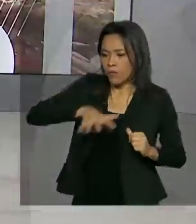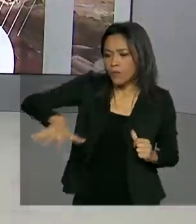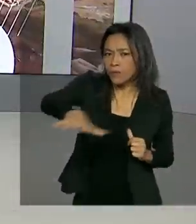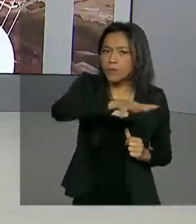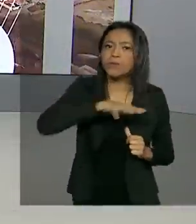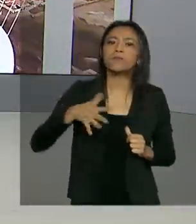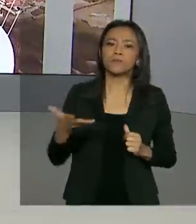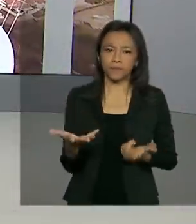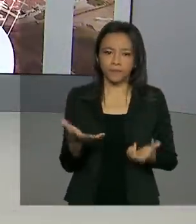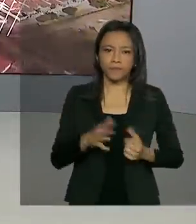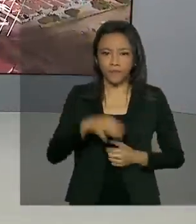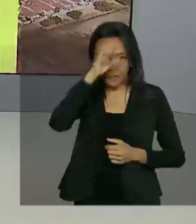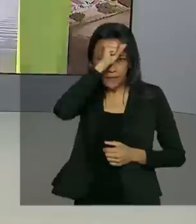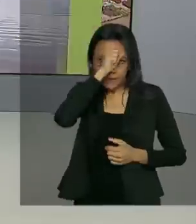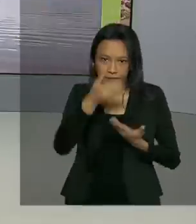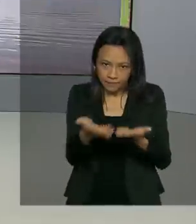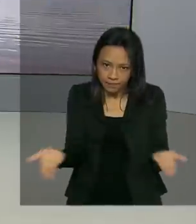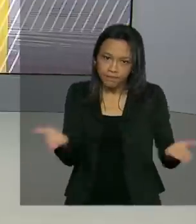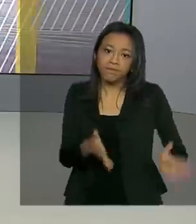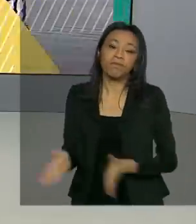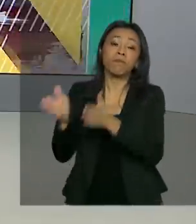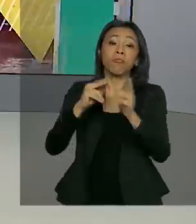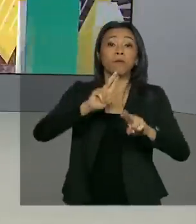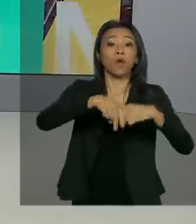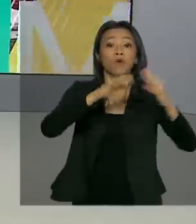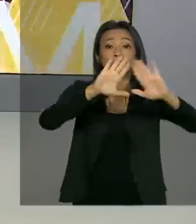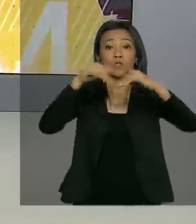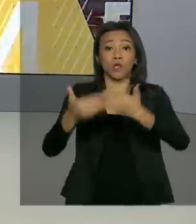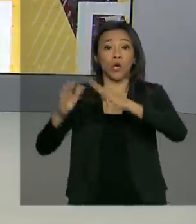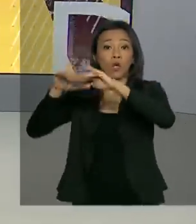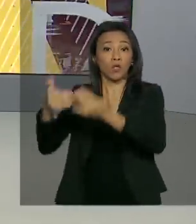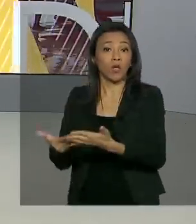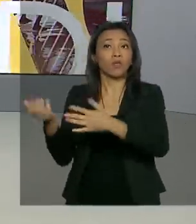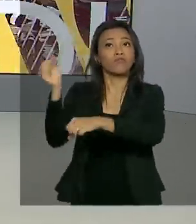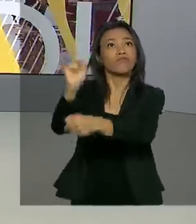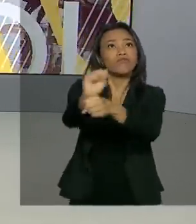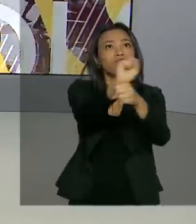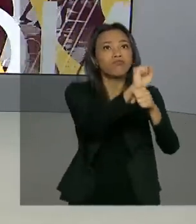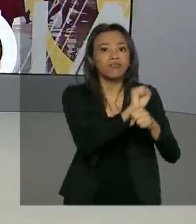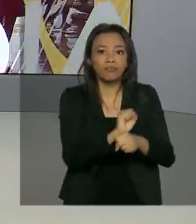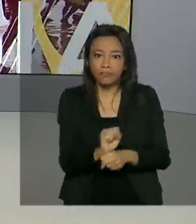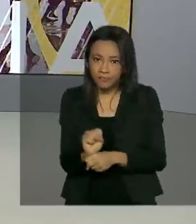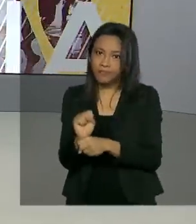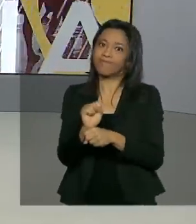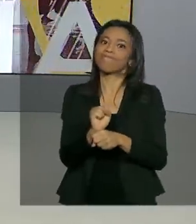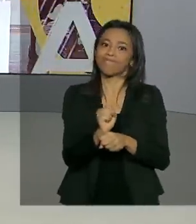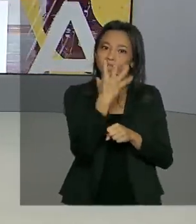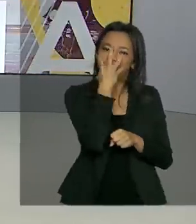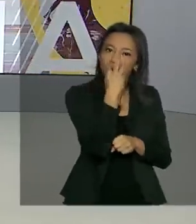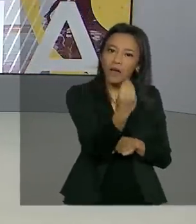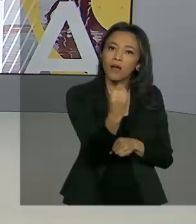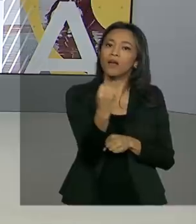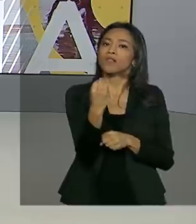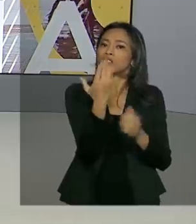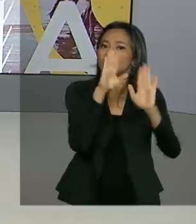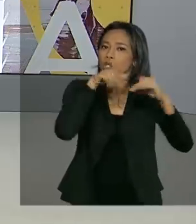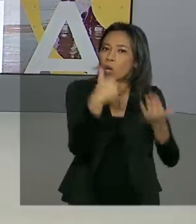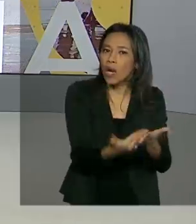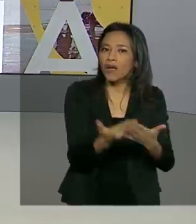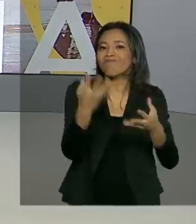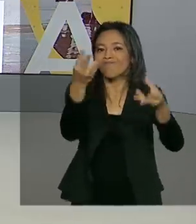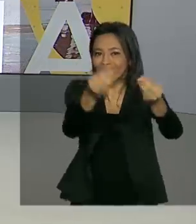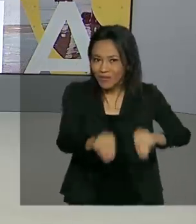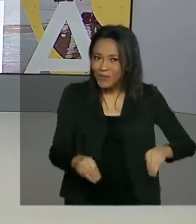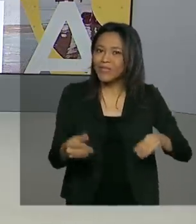Por causa da paralisação das escolas, a prestação do serviço de transporte escolar ficou prejudicada e a